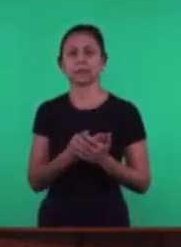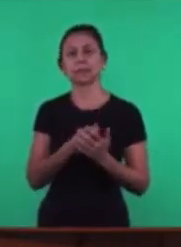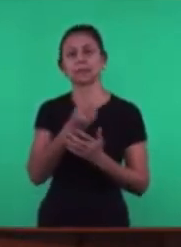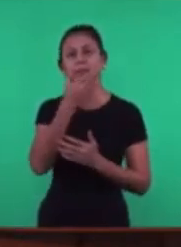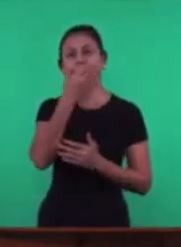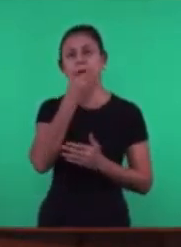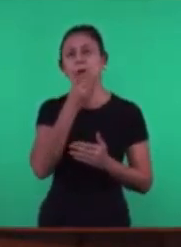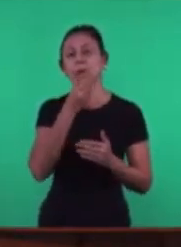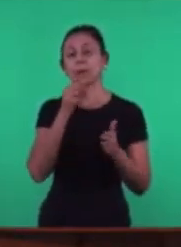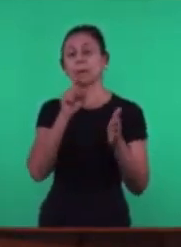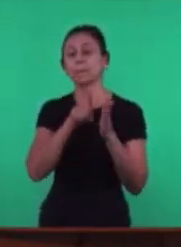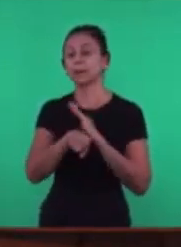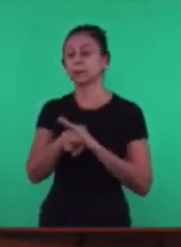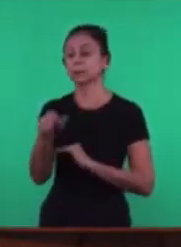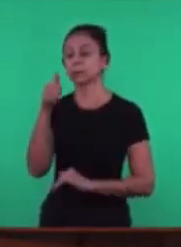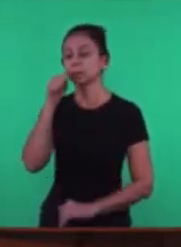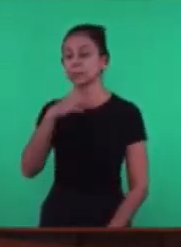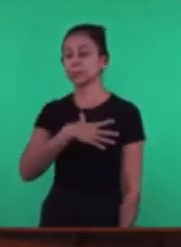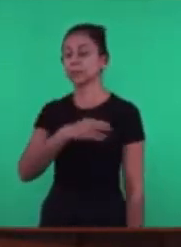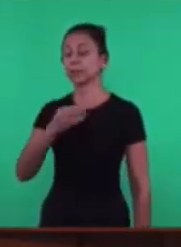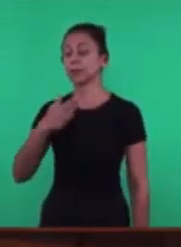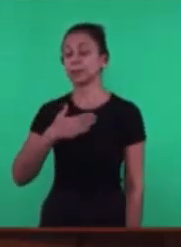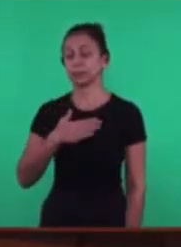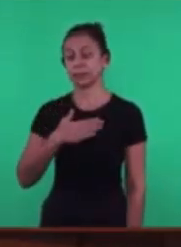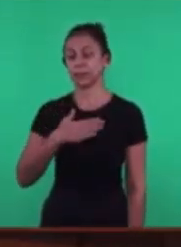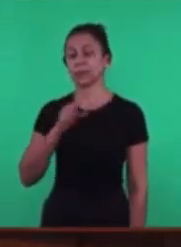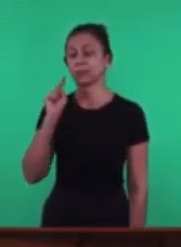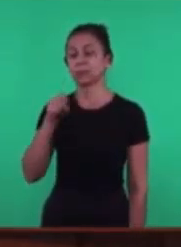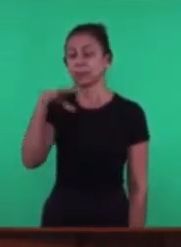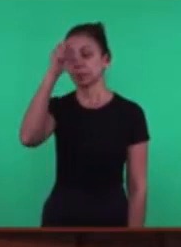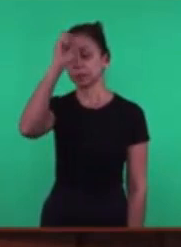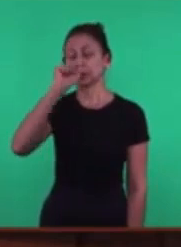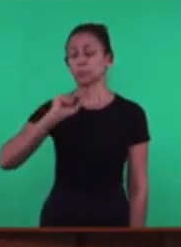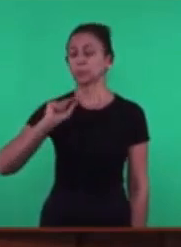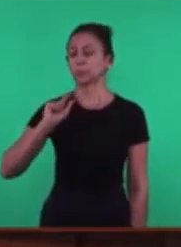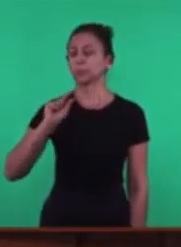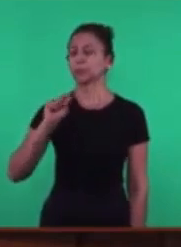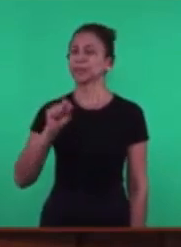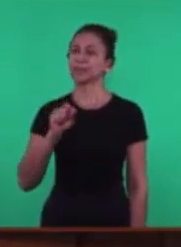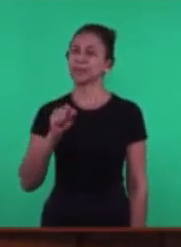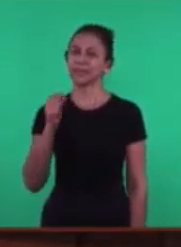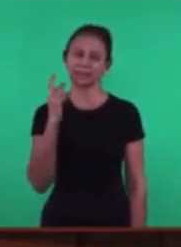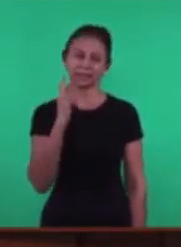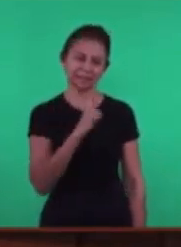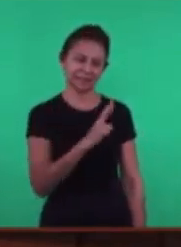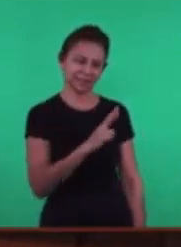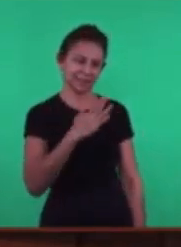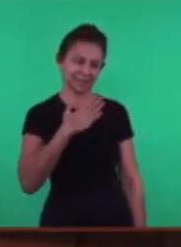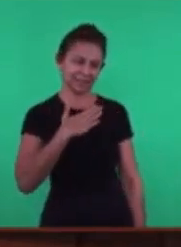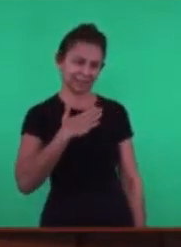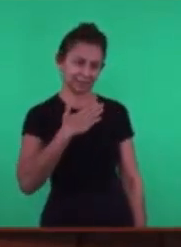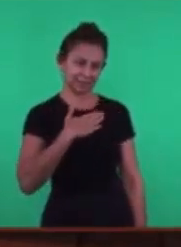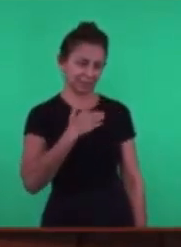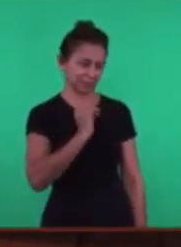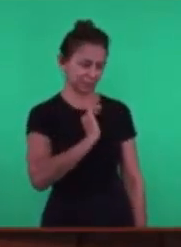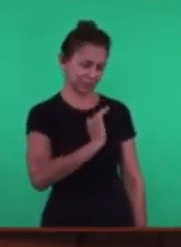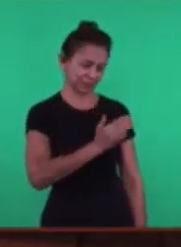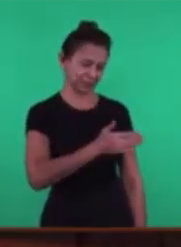Na frente de todo mundo Minha filha O que é que você aprendeu? Ele disse assim É que meu coração